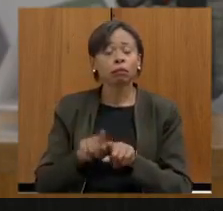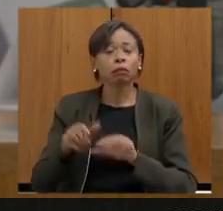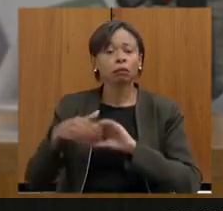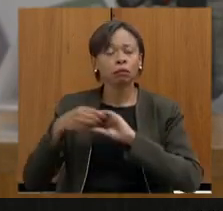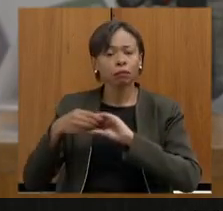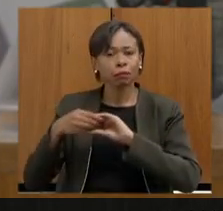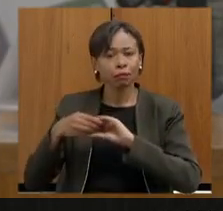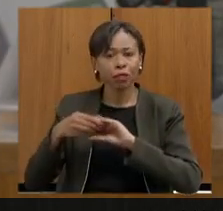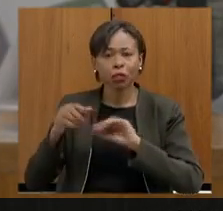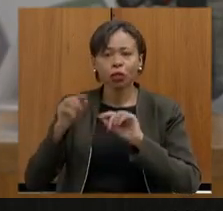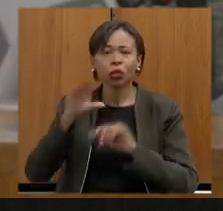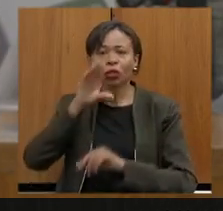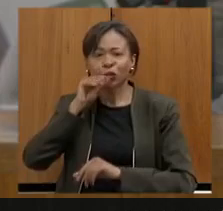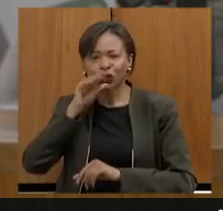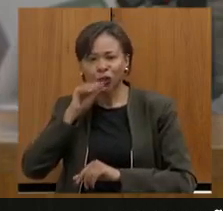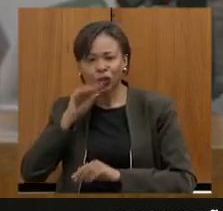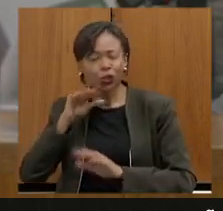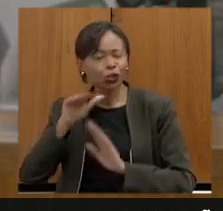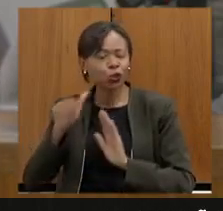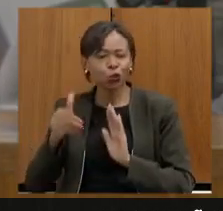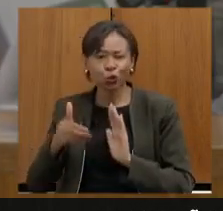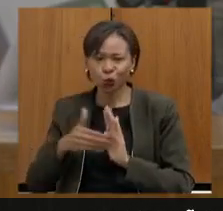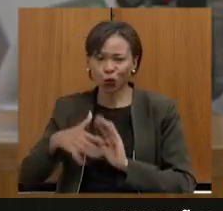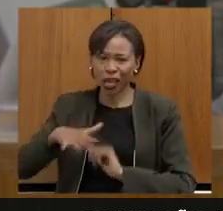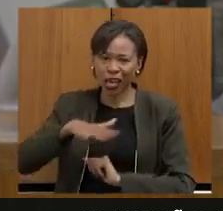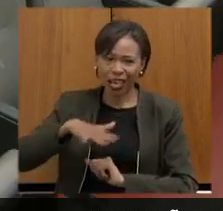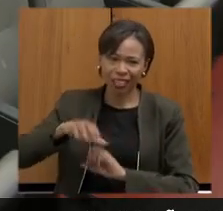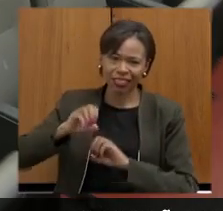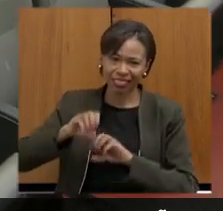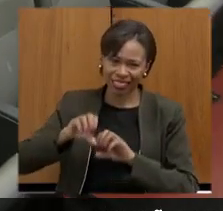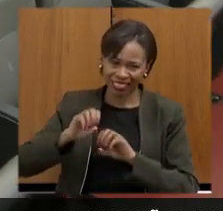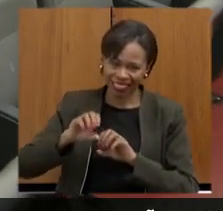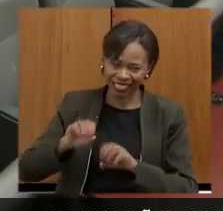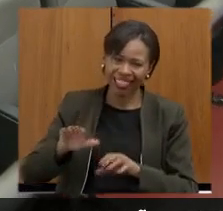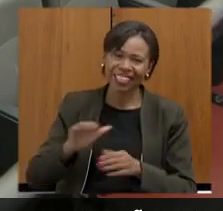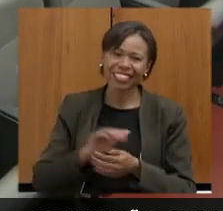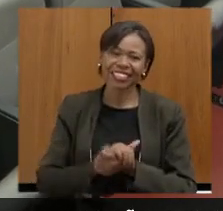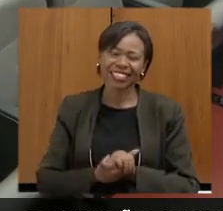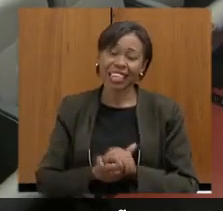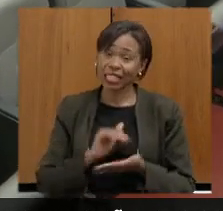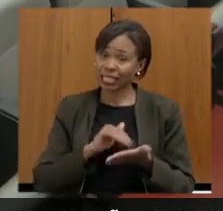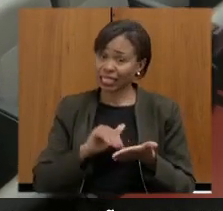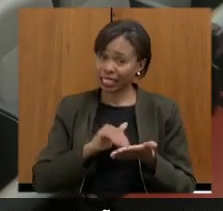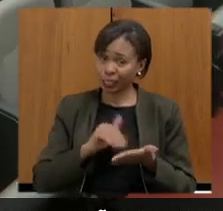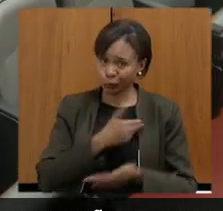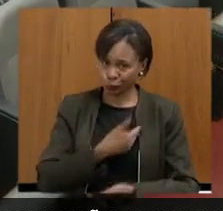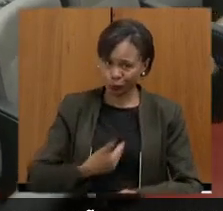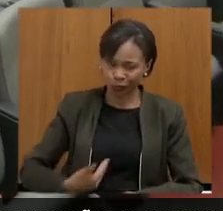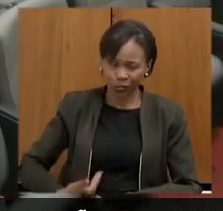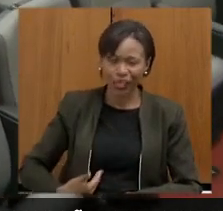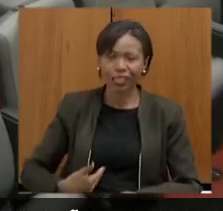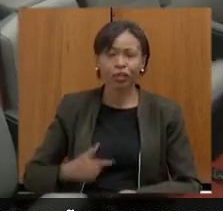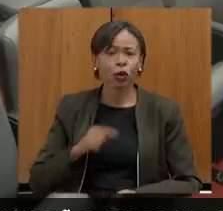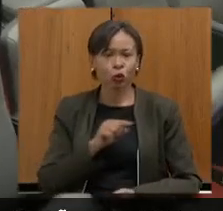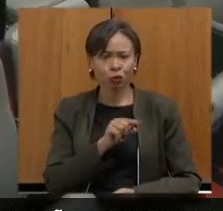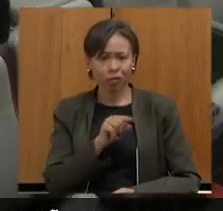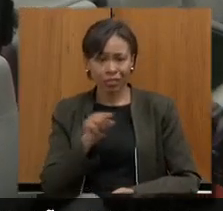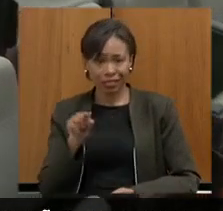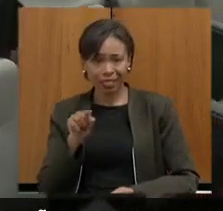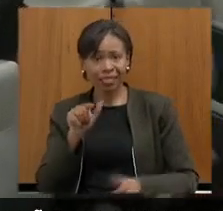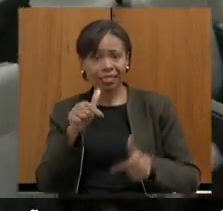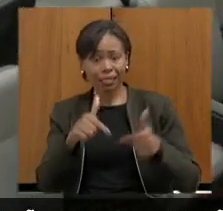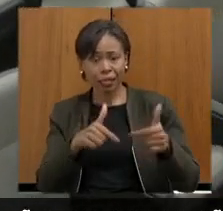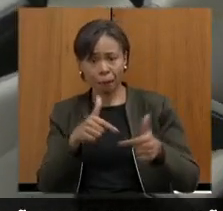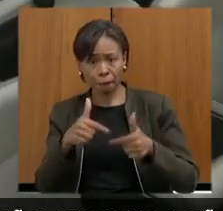os servidores aqui da educação da Segov e quero dizer que o trabalho que vocês têm feito e a